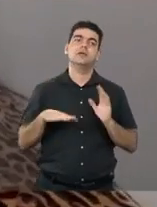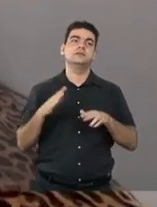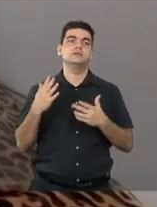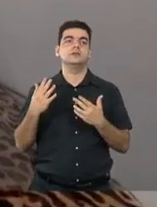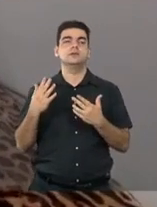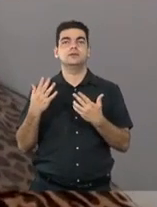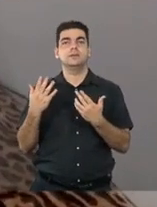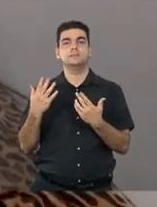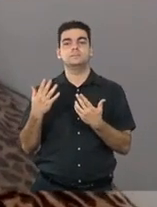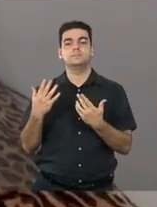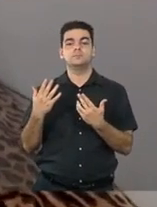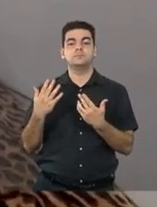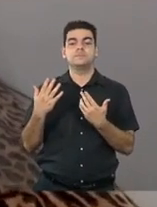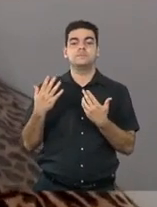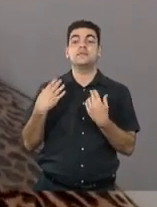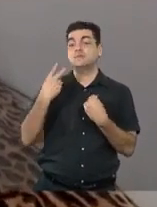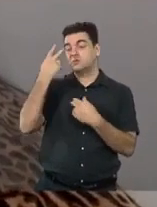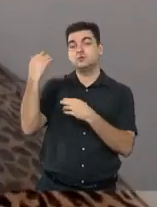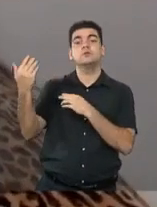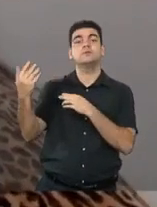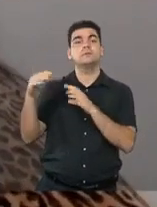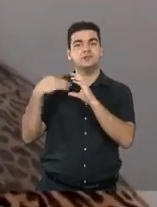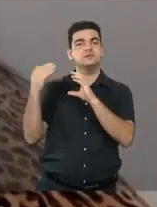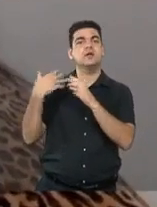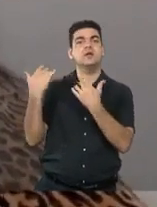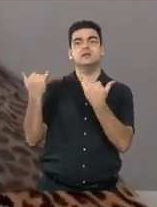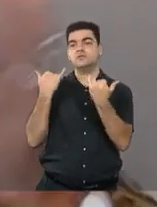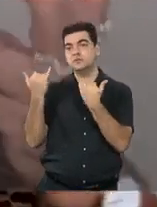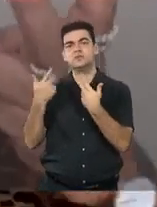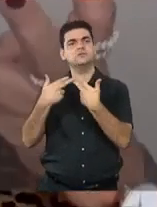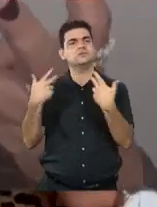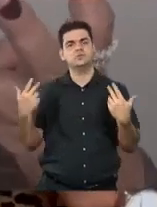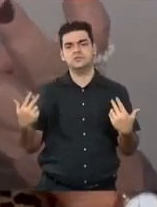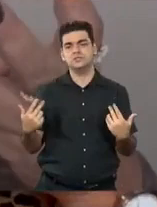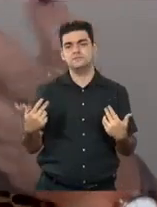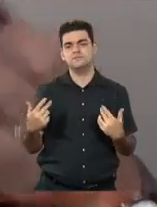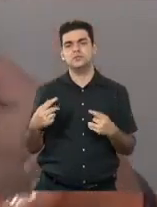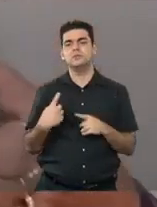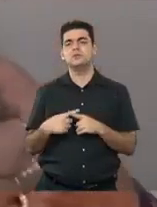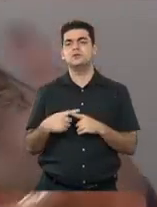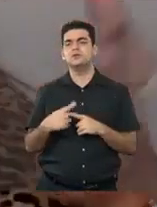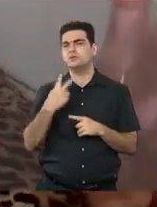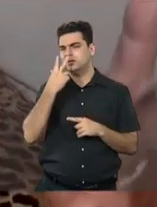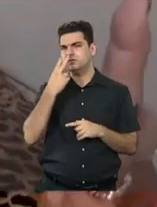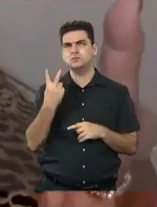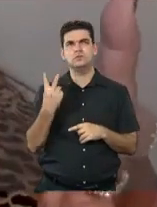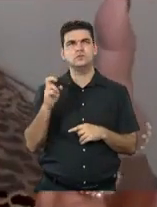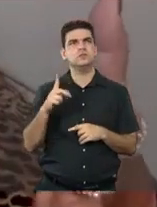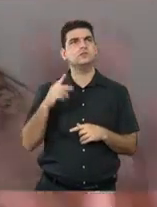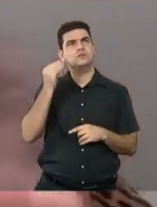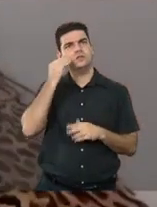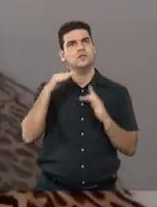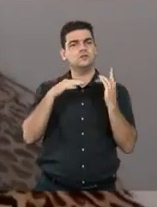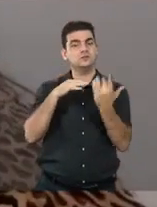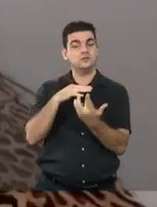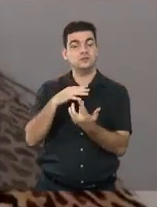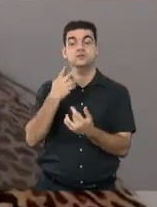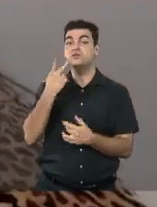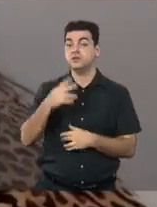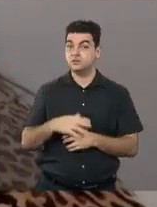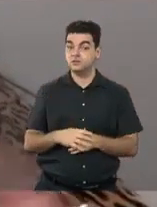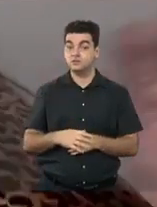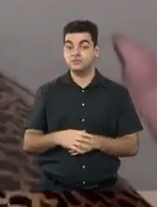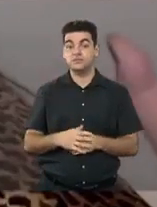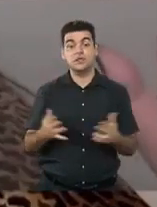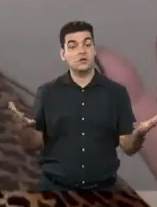assessor de imprensa não está aguentando, mas eu não recebi e de repente, duas vezes eu desmenti nas minhas redes sociais, agora eu falo,